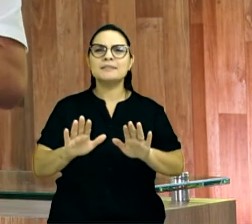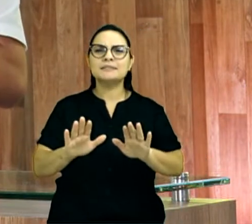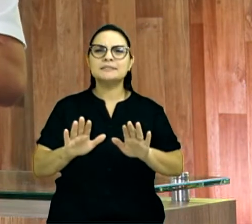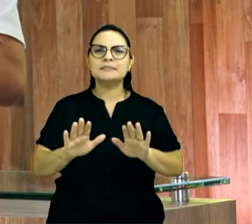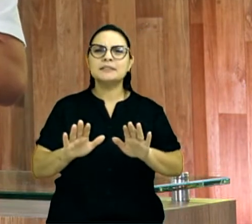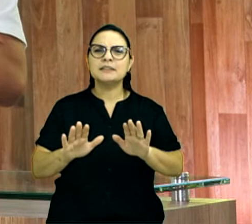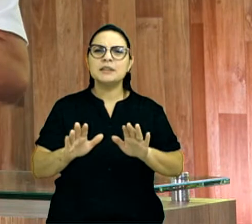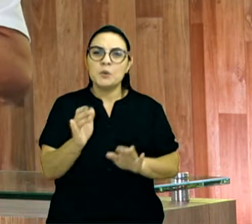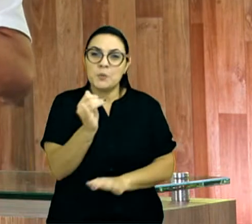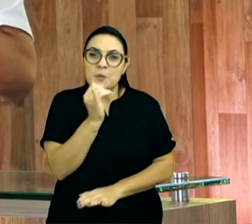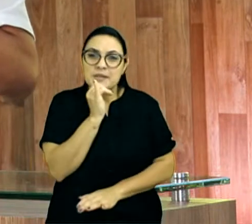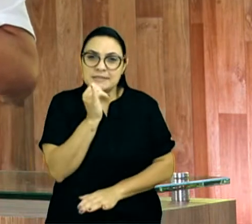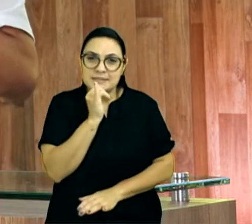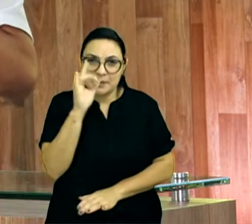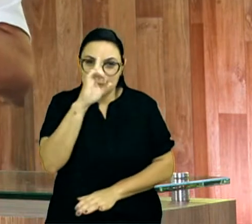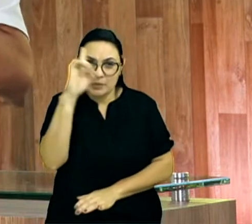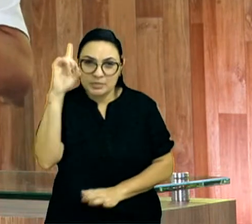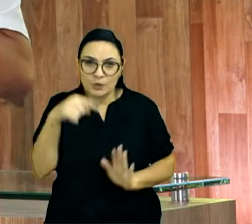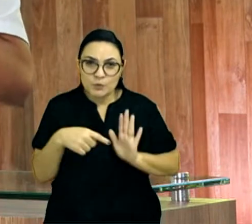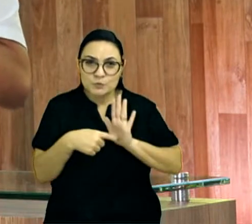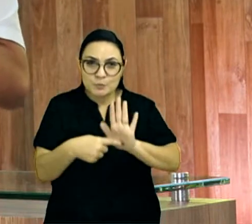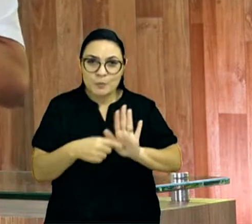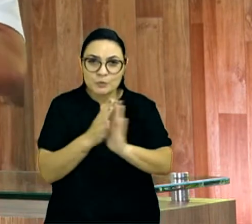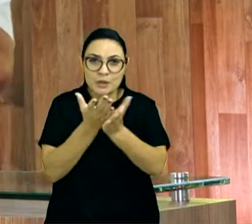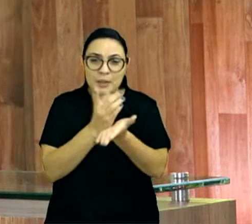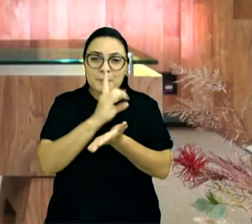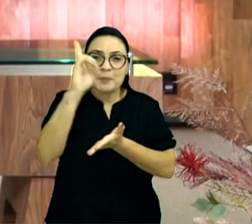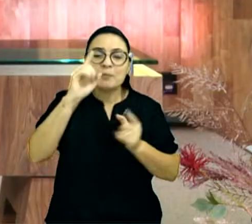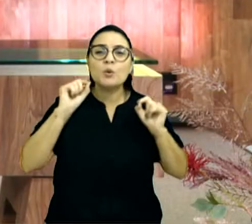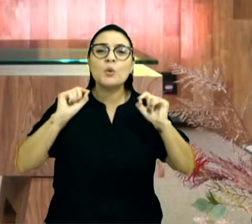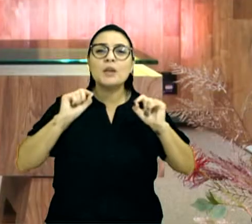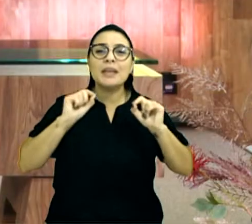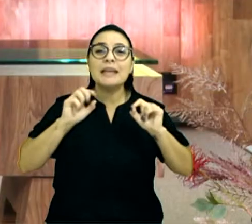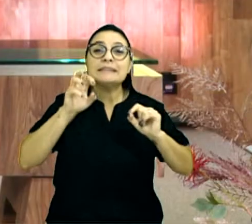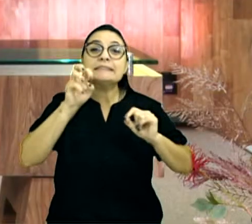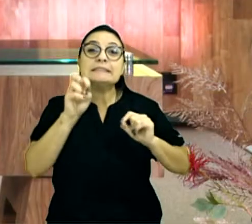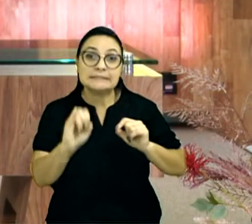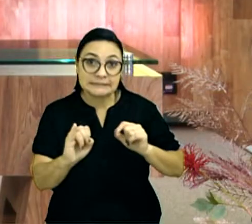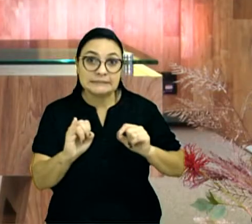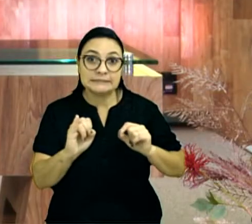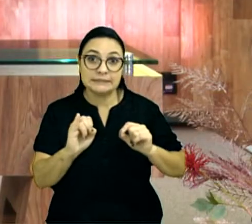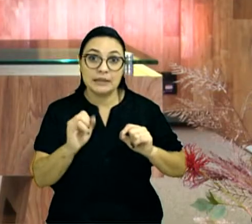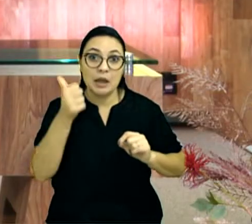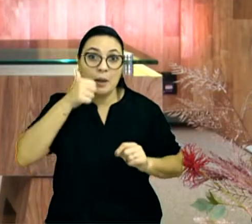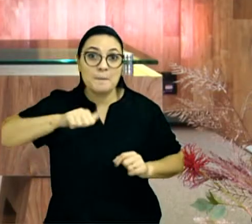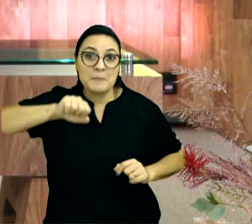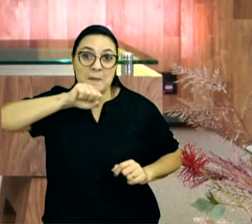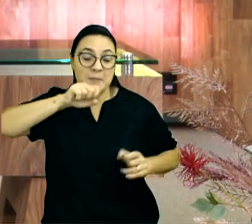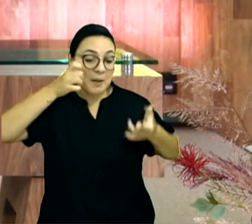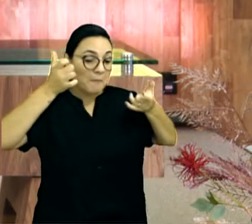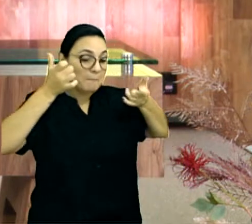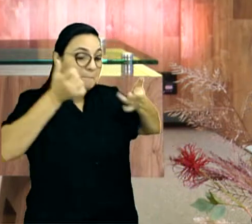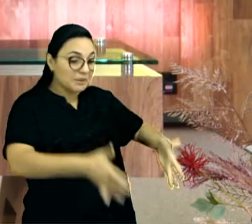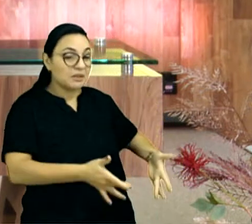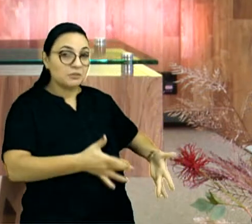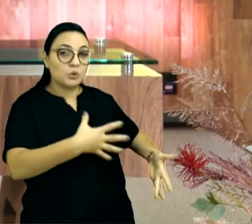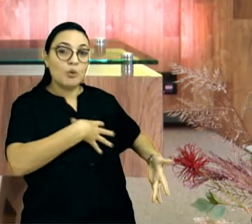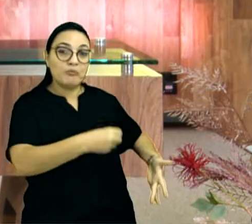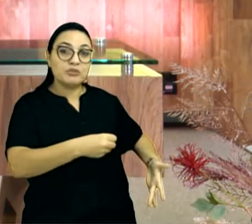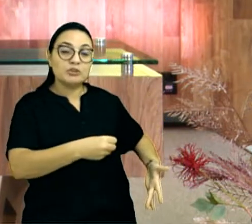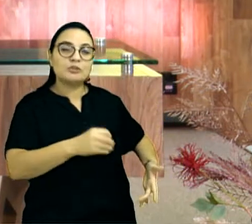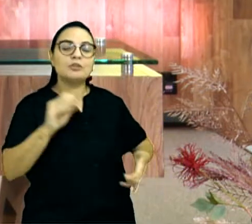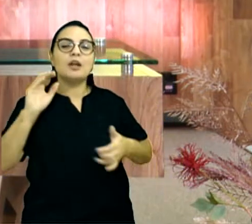porque é um exemplo muito bom de amor, de mãe para com filho, mas se por acaso uma mãe rejeitar o seu filho, o Senhor jamais